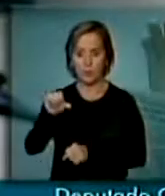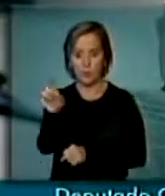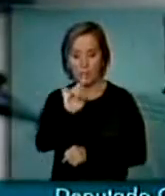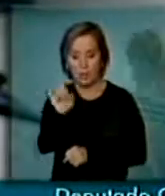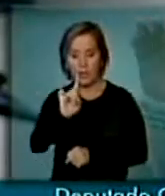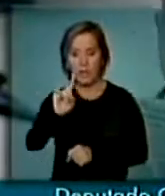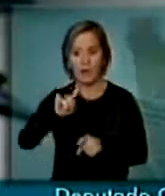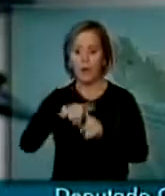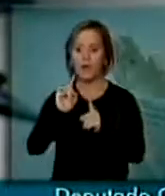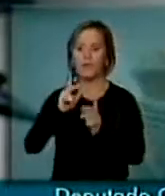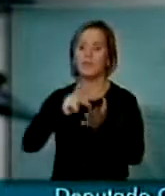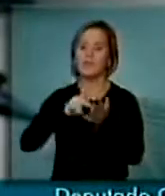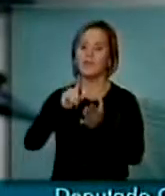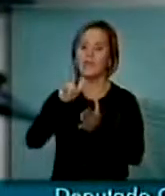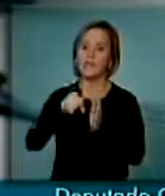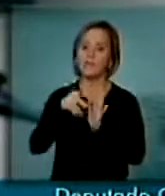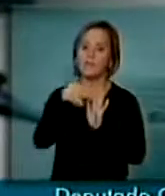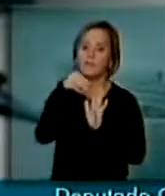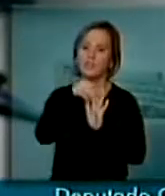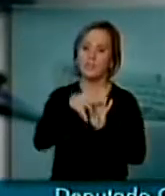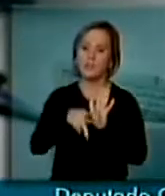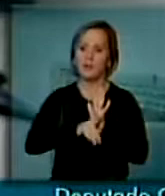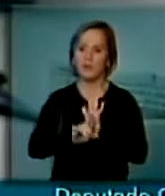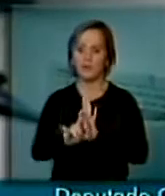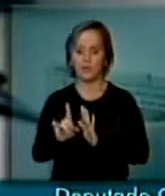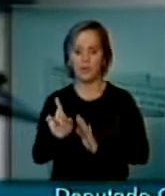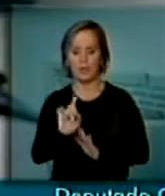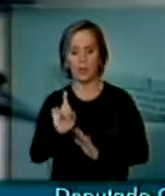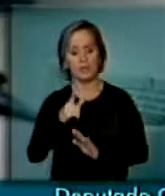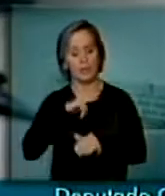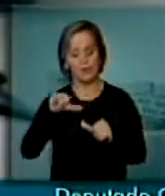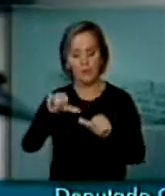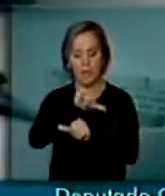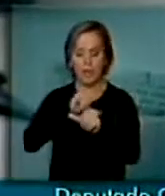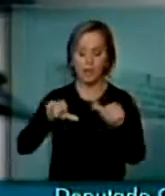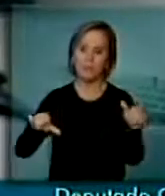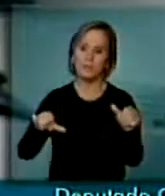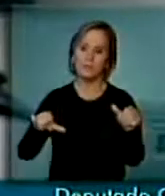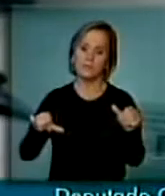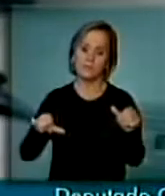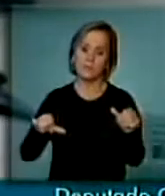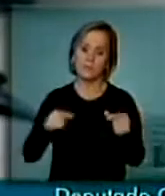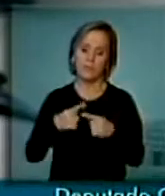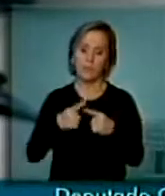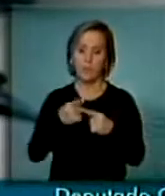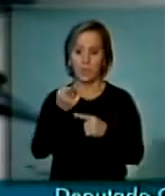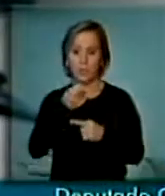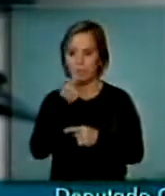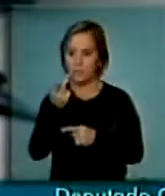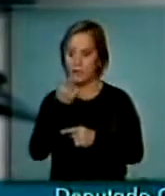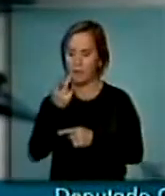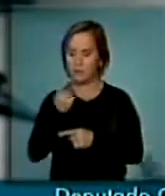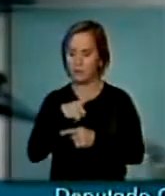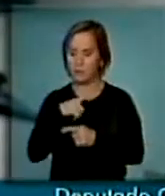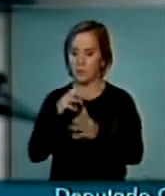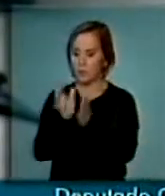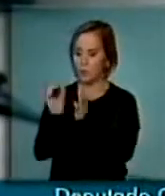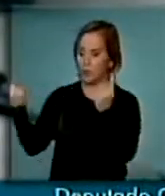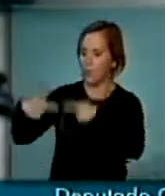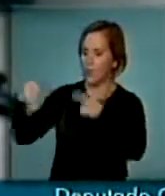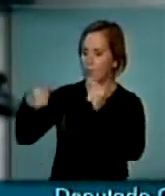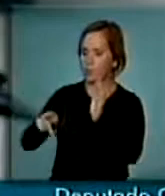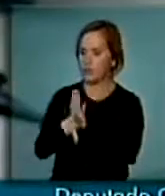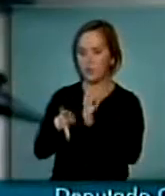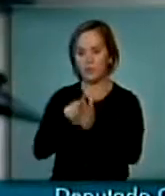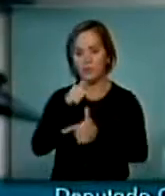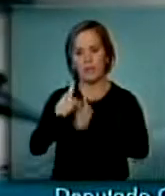475-2009. Portanto, essa incorreção acaba prejudicando o nosso trabalho na condição de deputado,